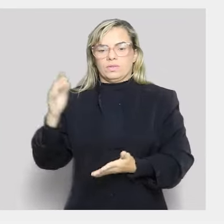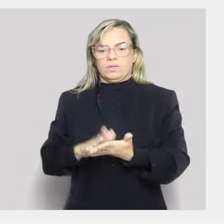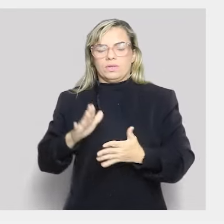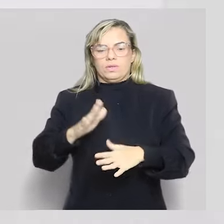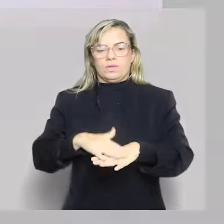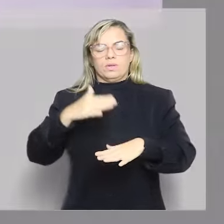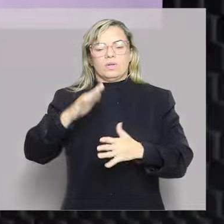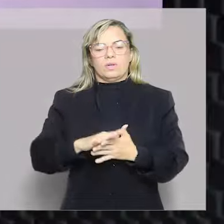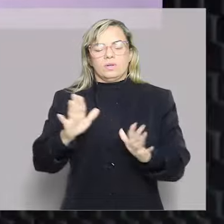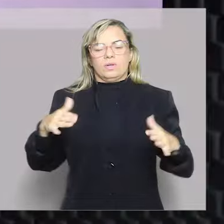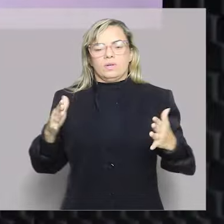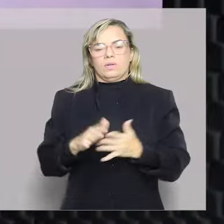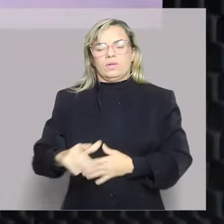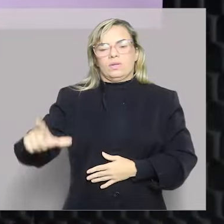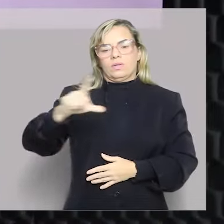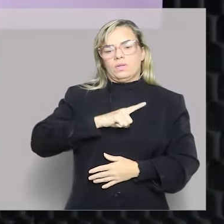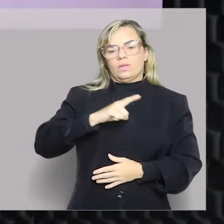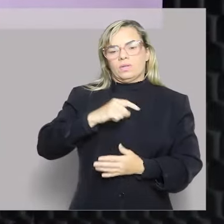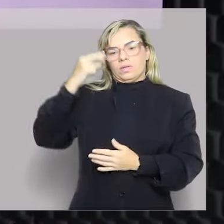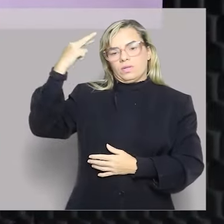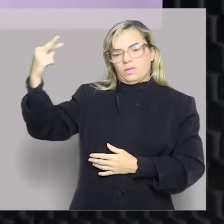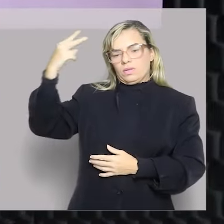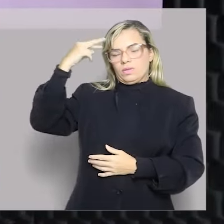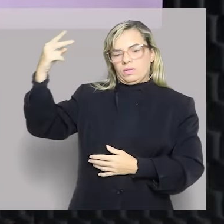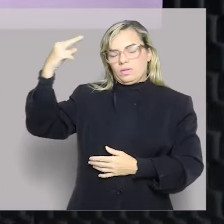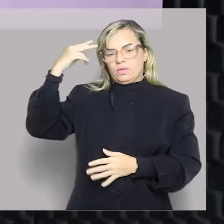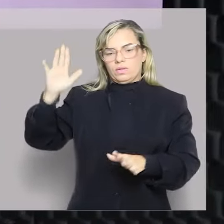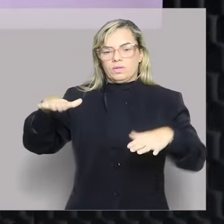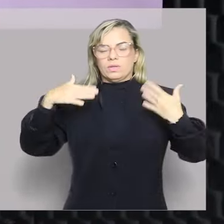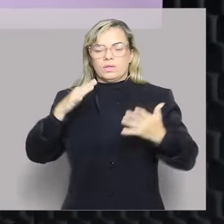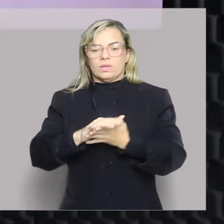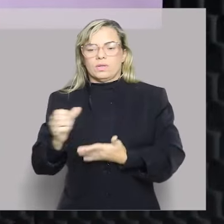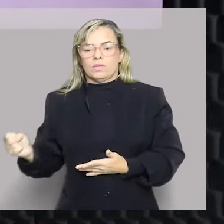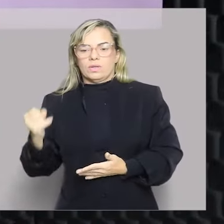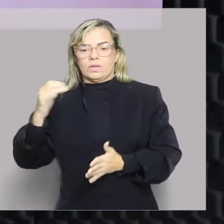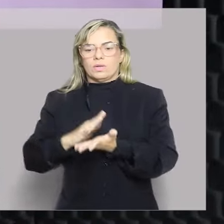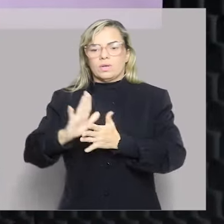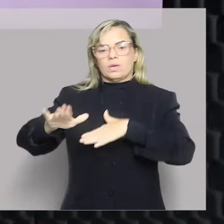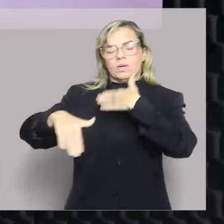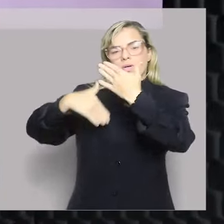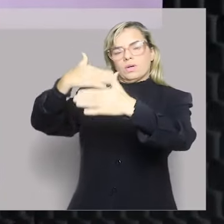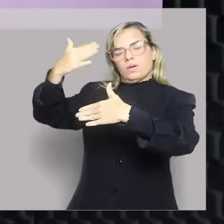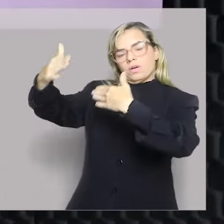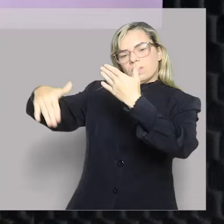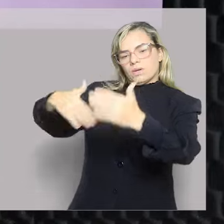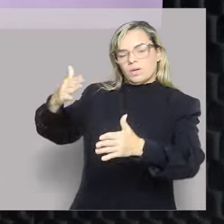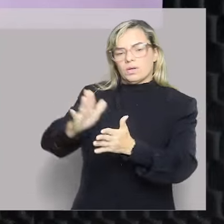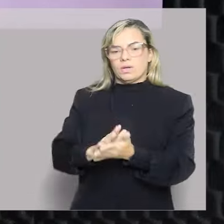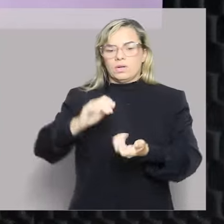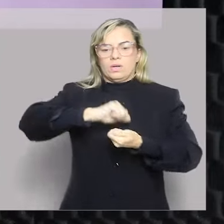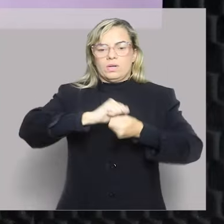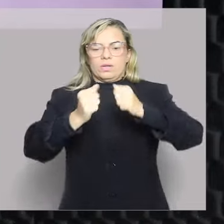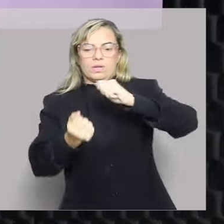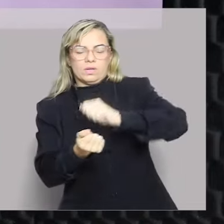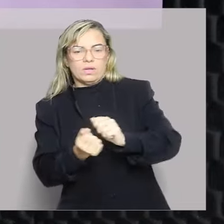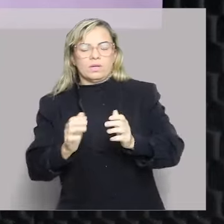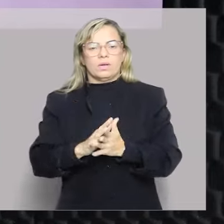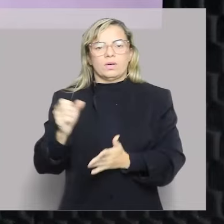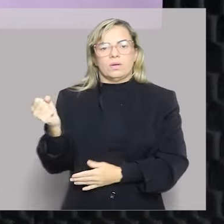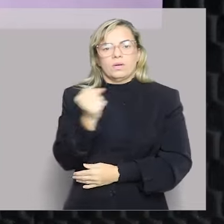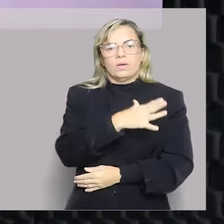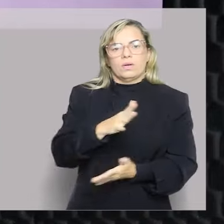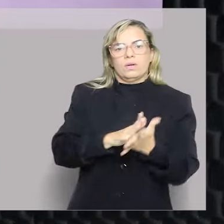mais do que isso, tem a historicidade. Os direitos fundamentais, eles evoluem com o tempo e eles vão se adaptando às novas